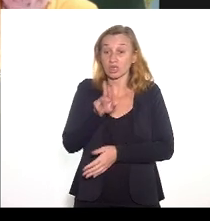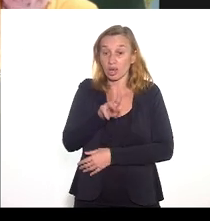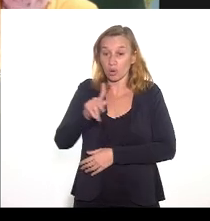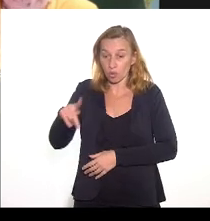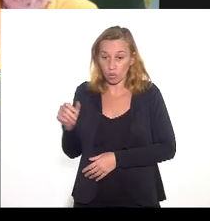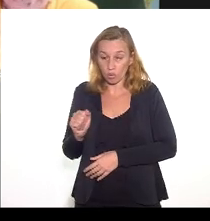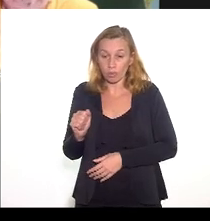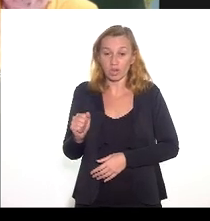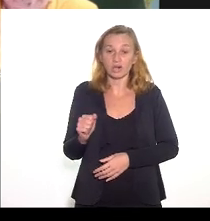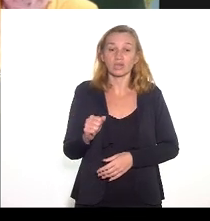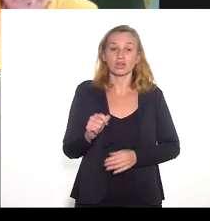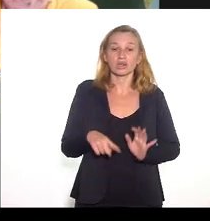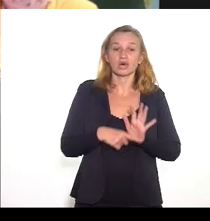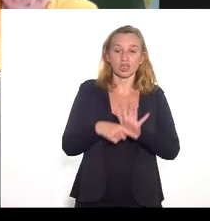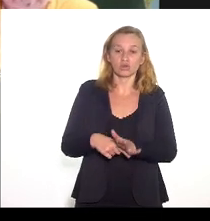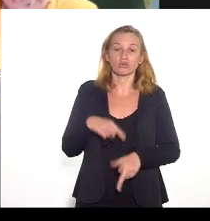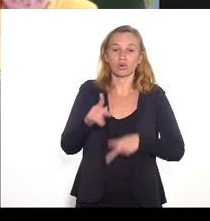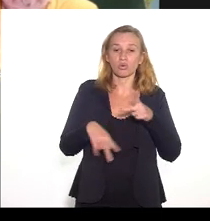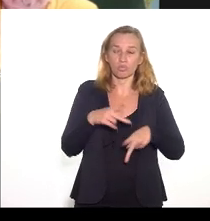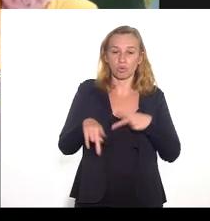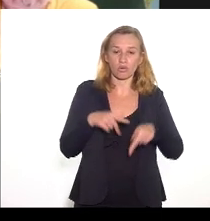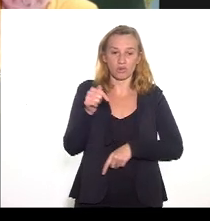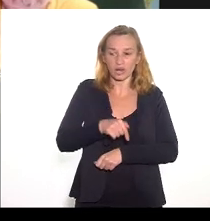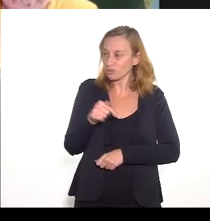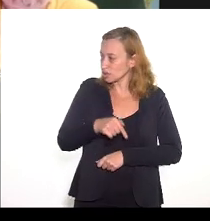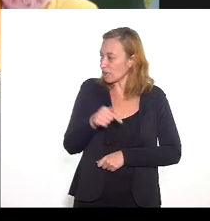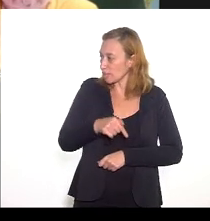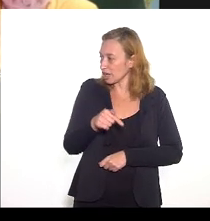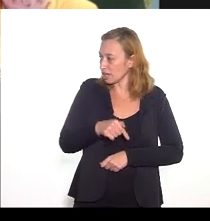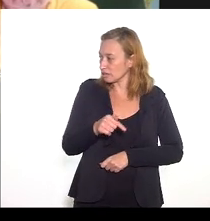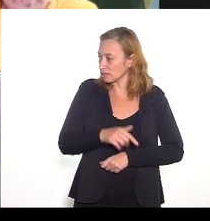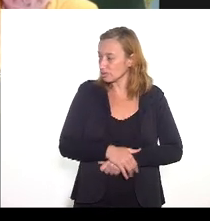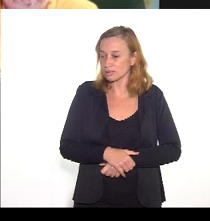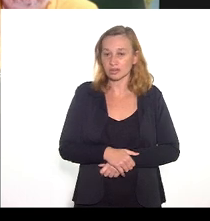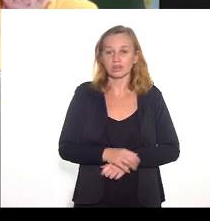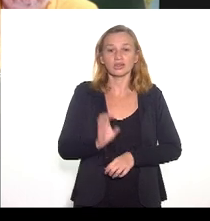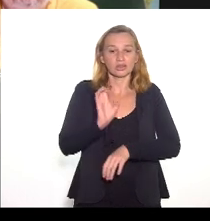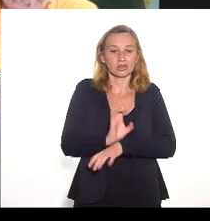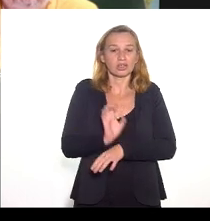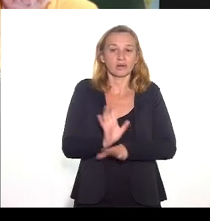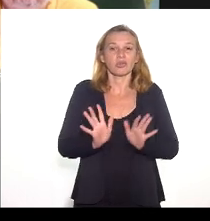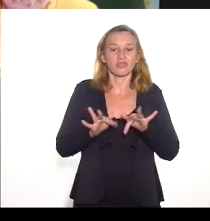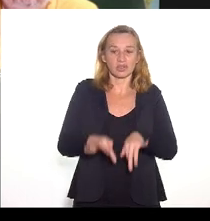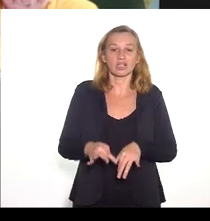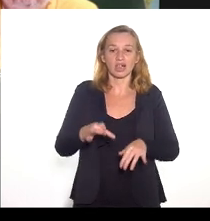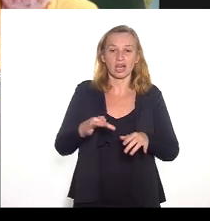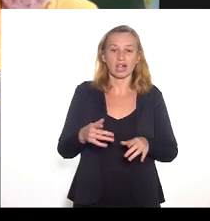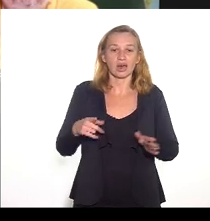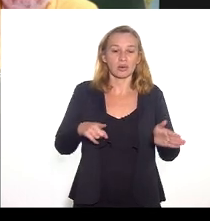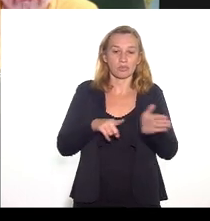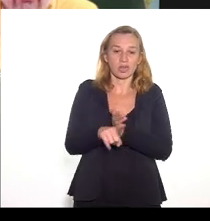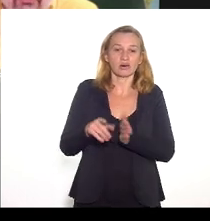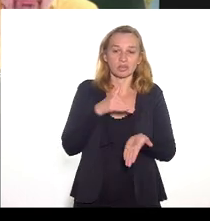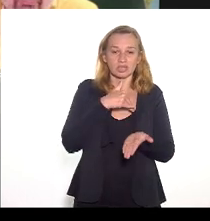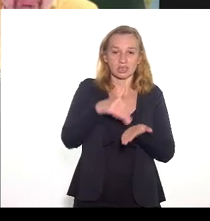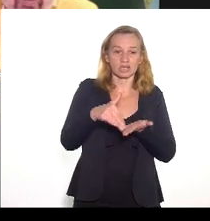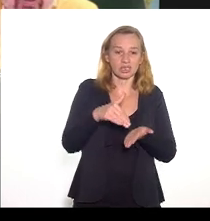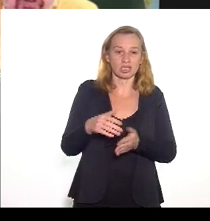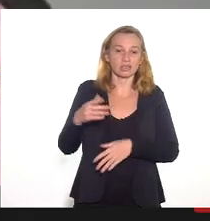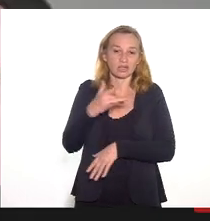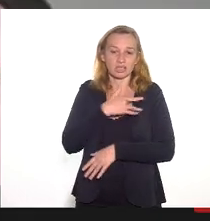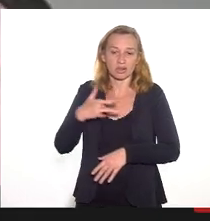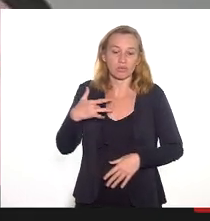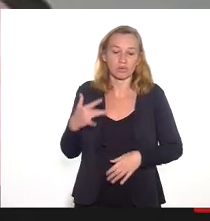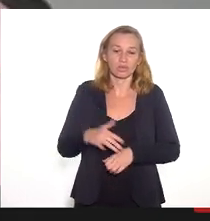que atendem a população aqui da Zona Oeste que são UPA do Estado. E, para concluir, uma pergunta direcionada ao secretário de Saúde,